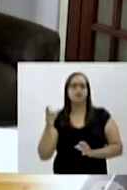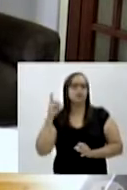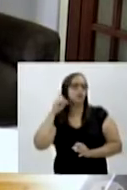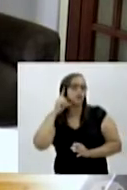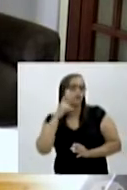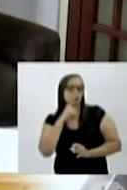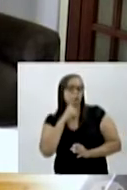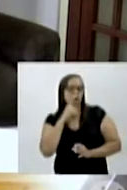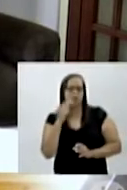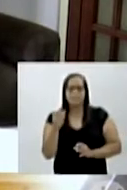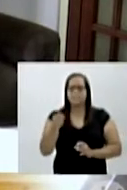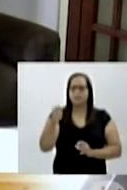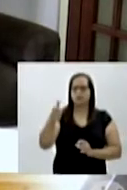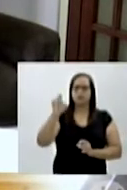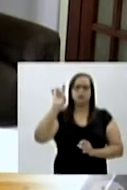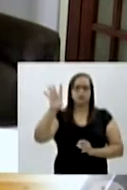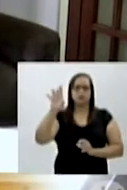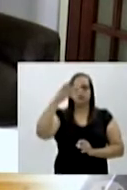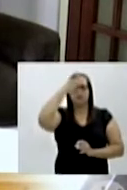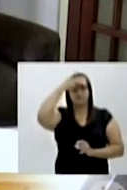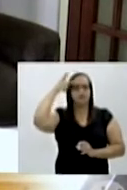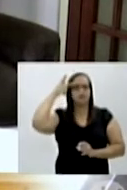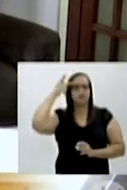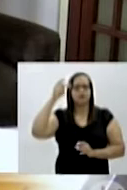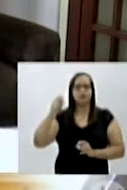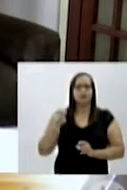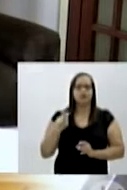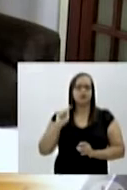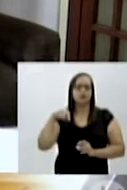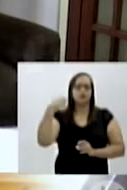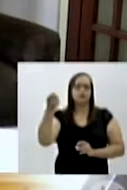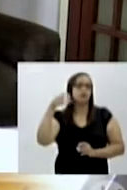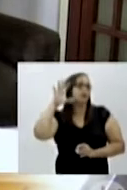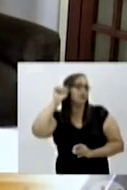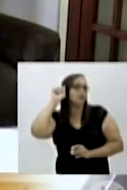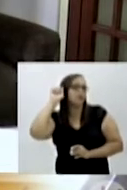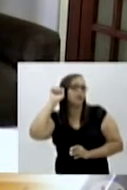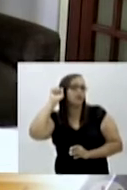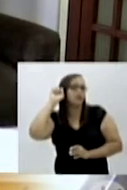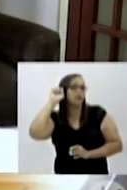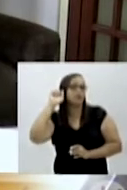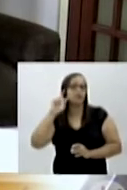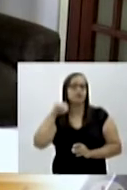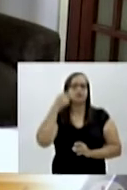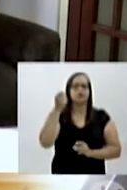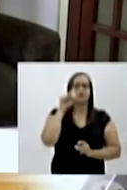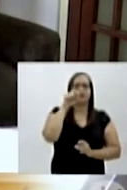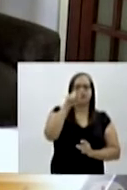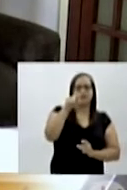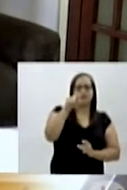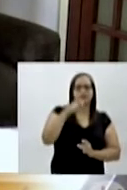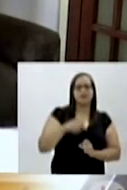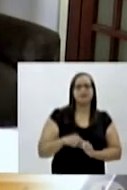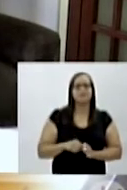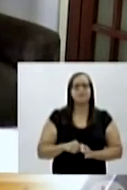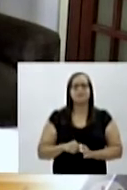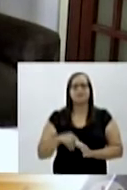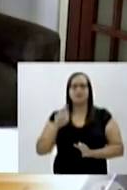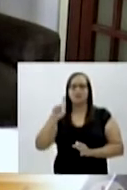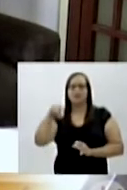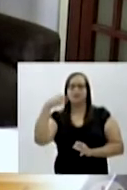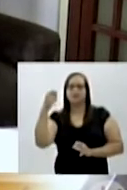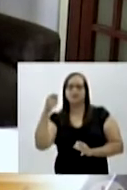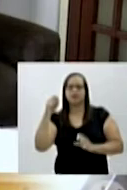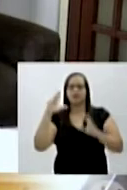o surdo é a única pessoa que ele pode dar um sinal para o ouvinte. Então, ele já fez um sinal para você e fez um sinal para